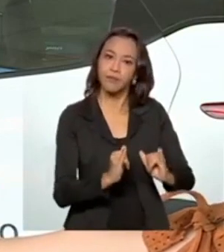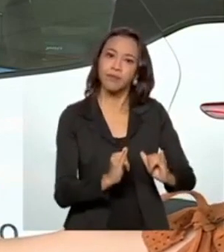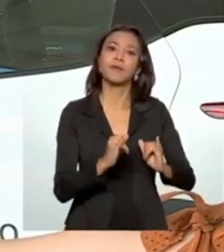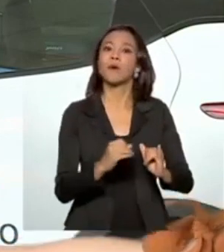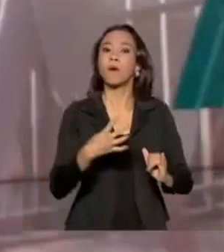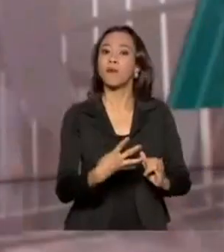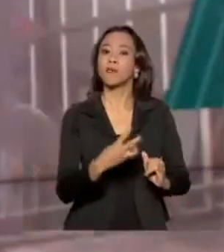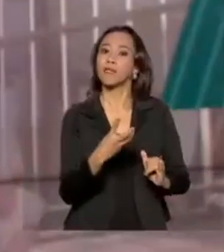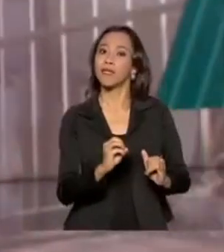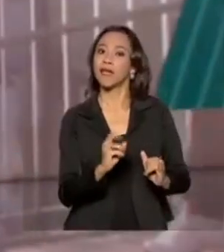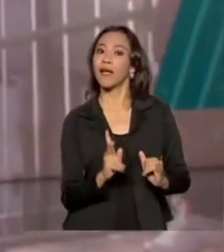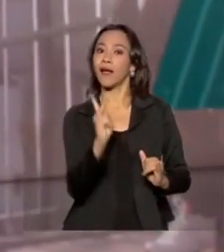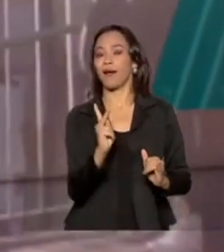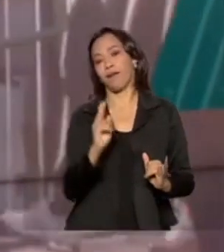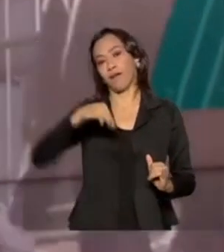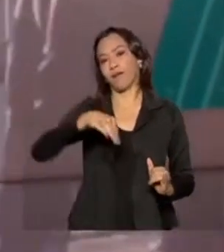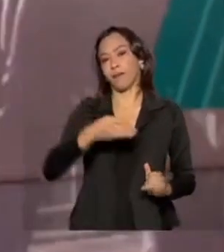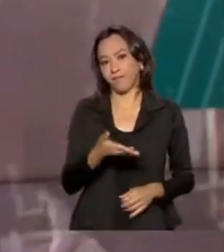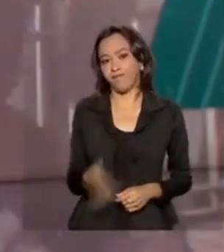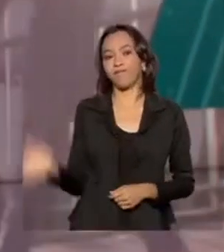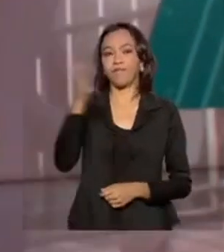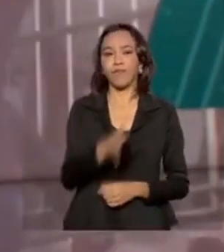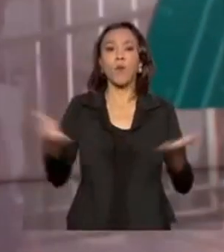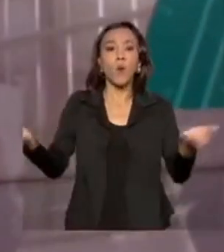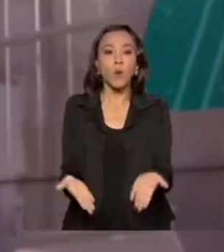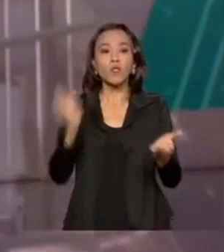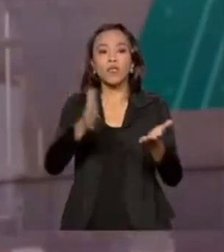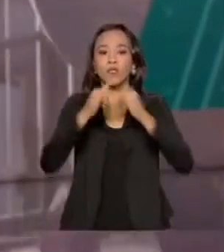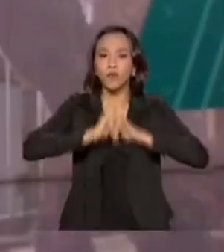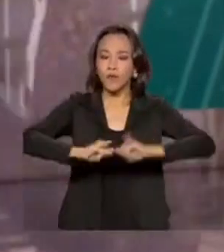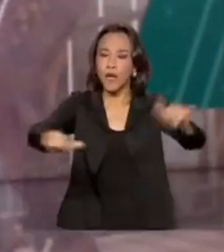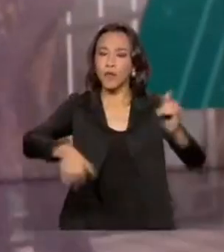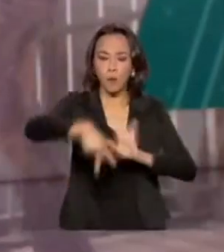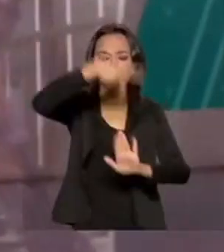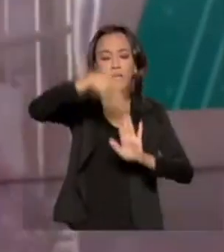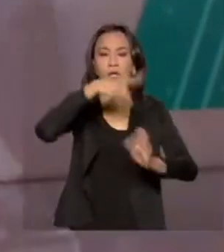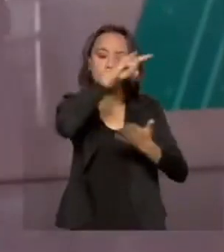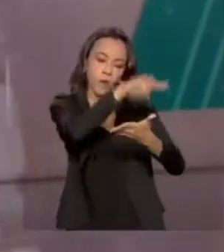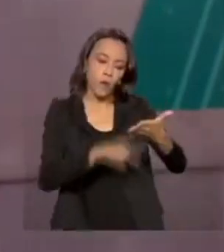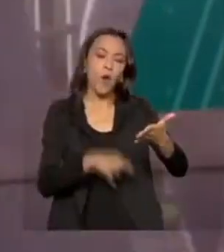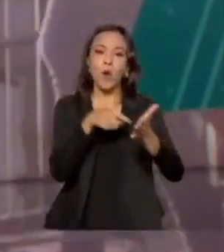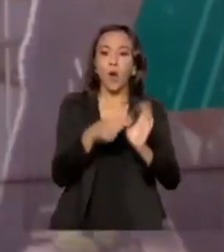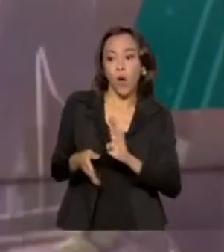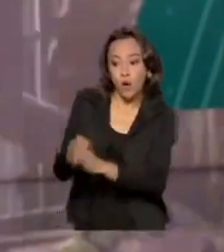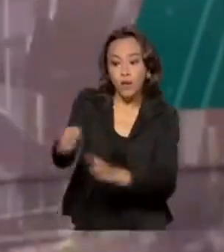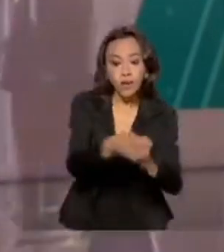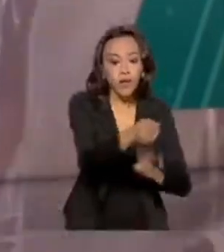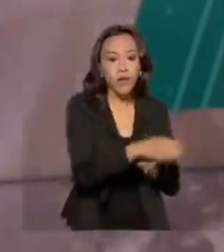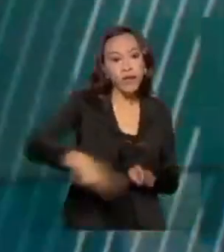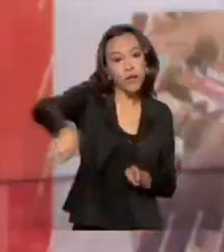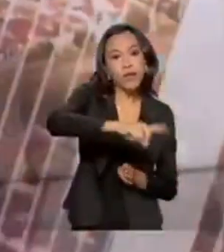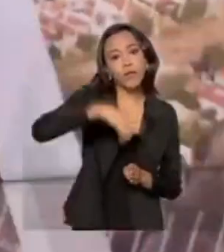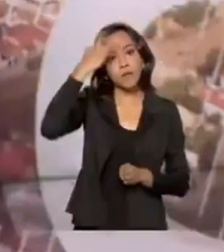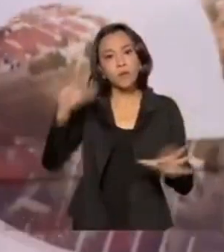de autonomia. Foi divulgada hoje no Diário Oficial uma portaria que orienta os usuários e os servidores do INSS